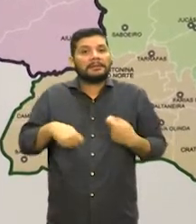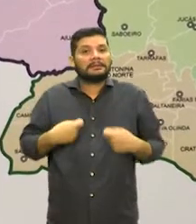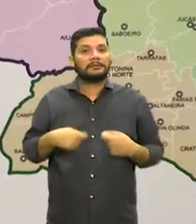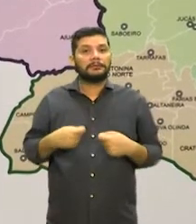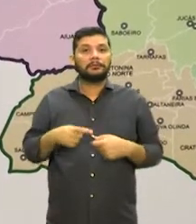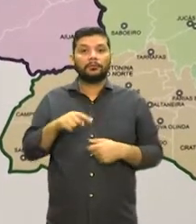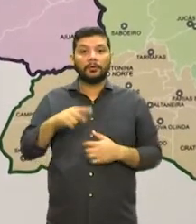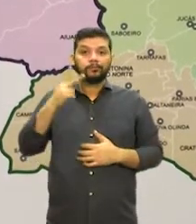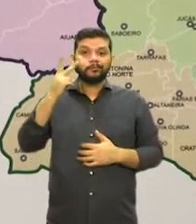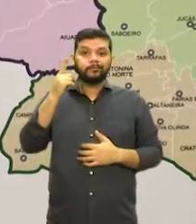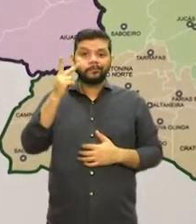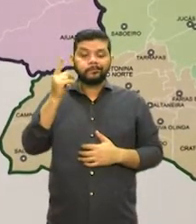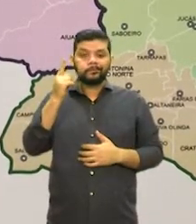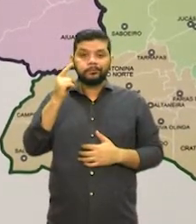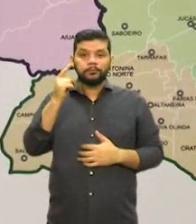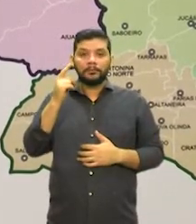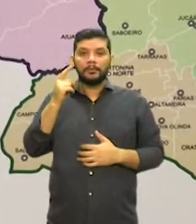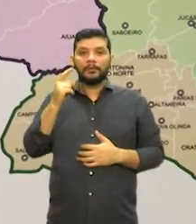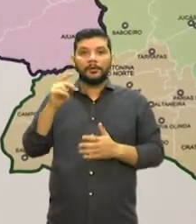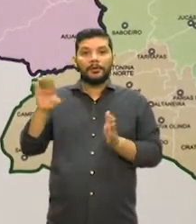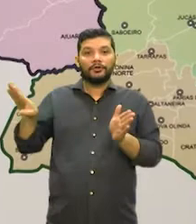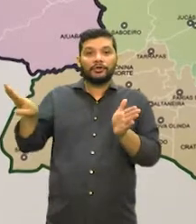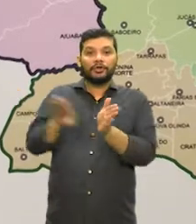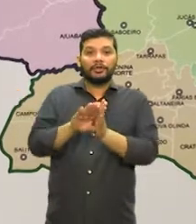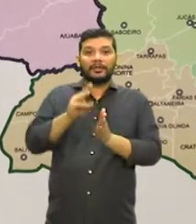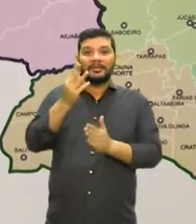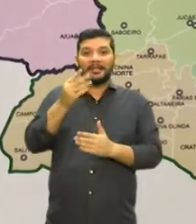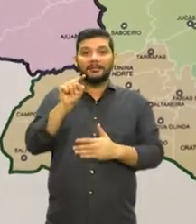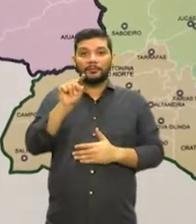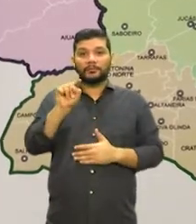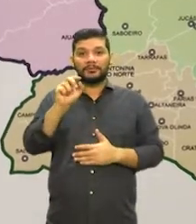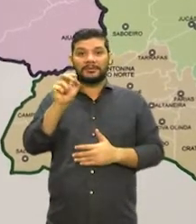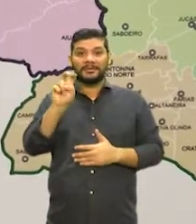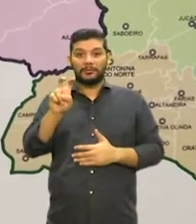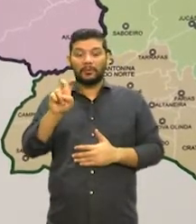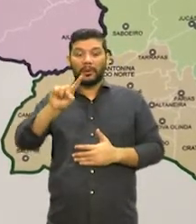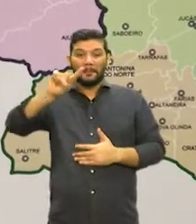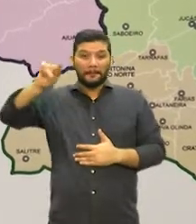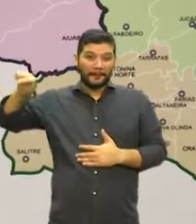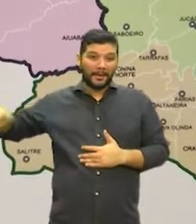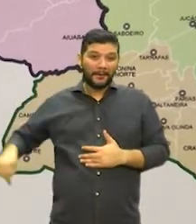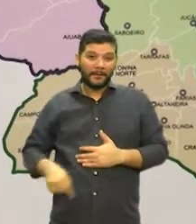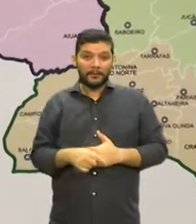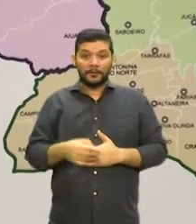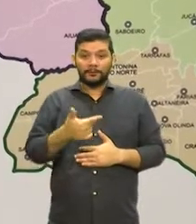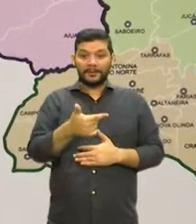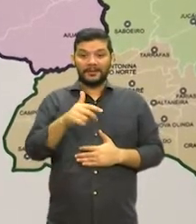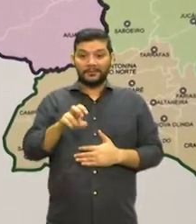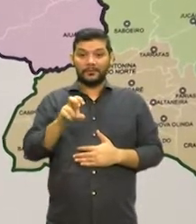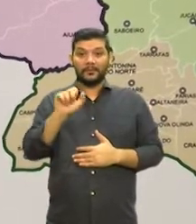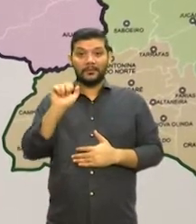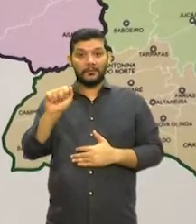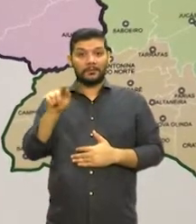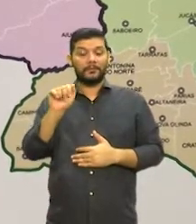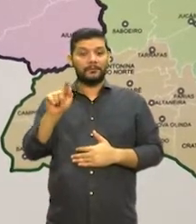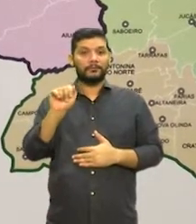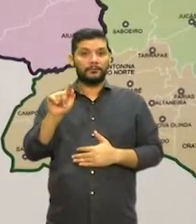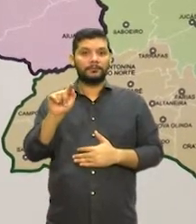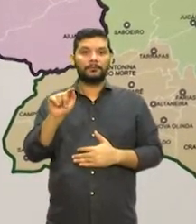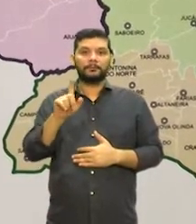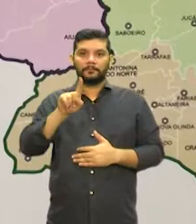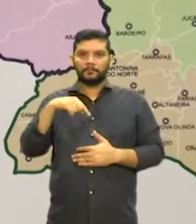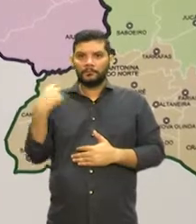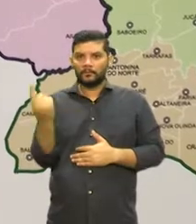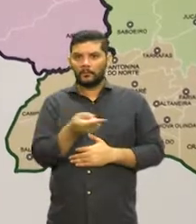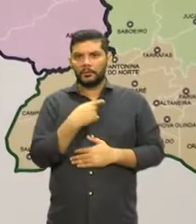Ceará receber 3 milhões de doses no dia 25 de agosto. E nós estamos preparando